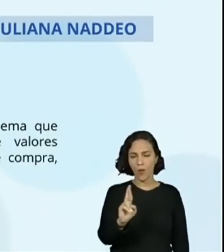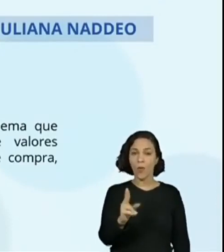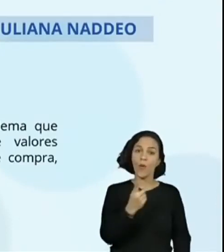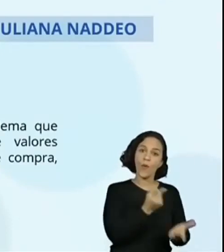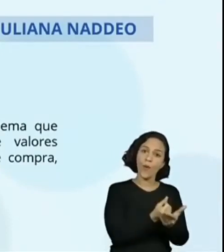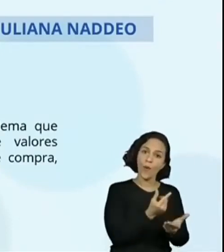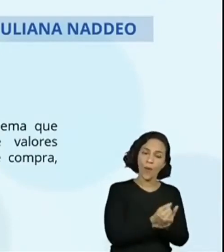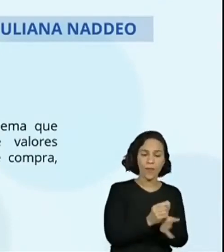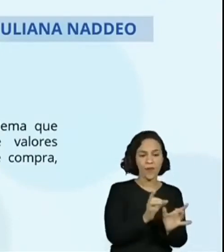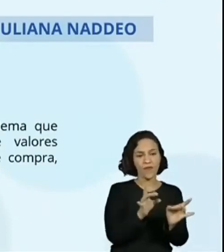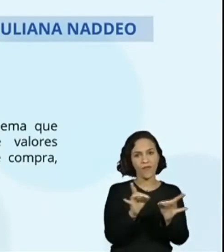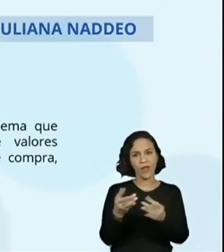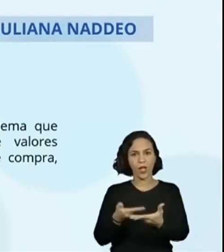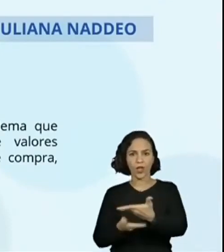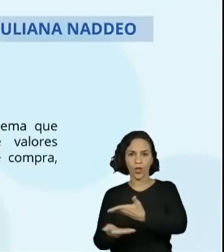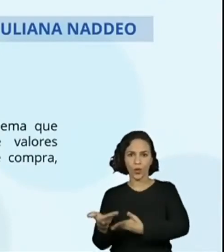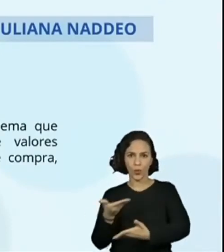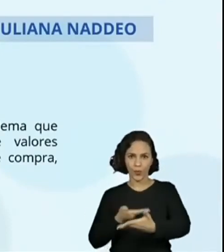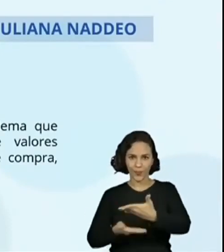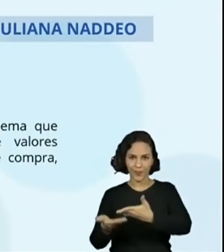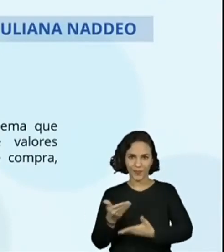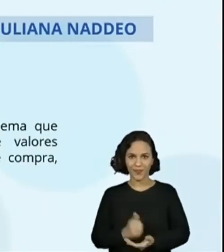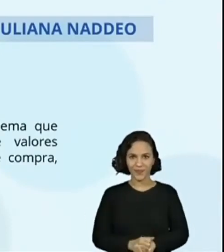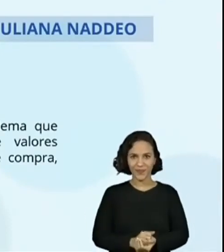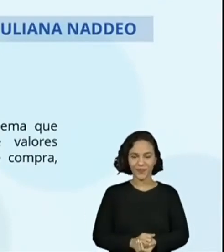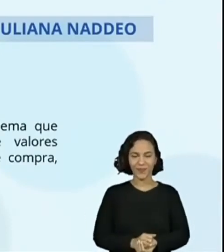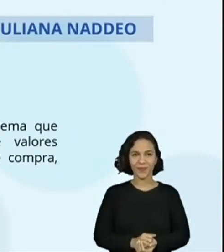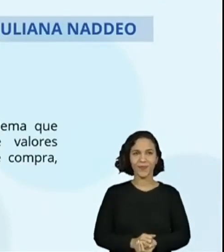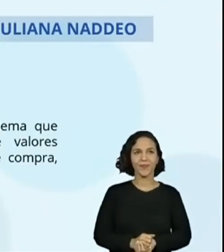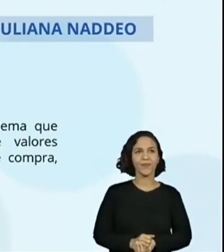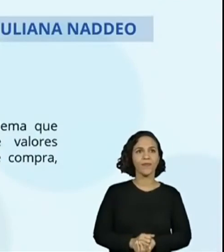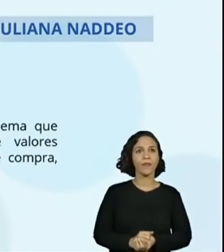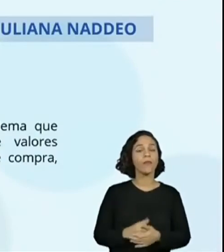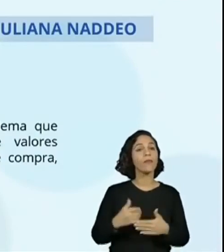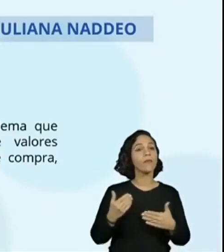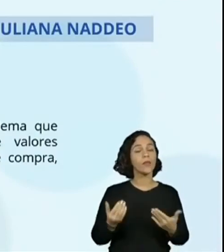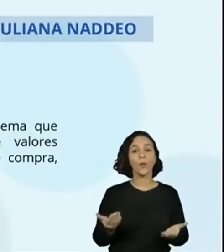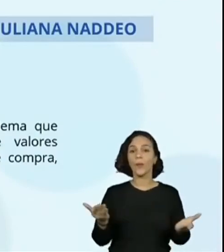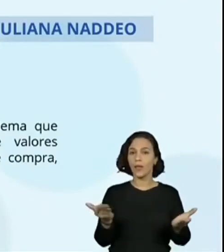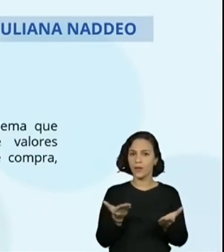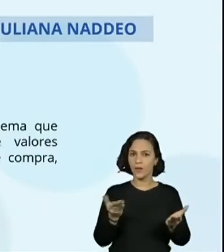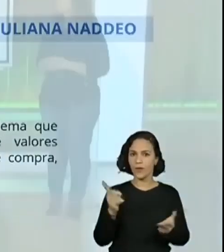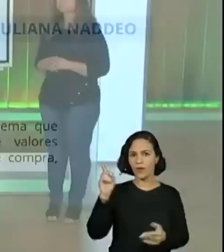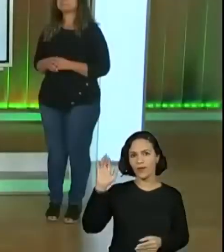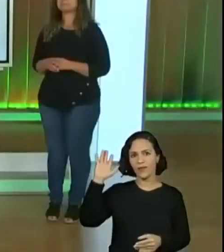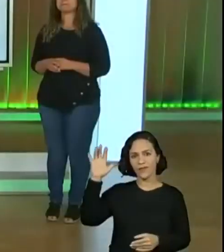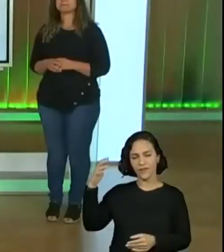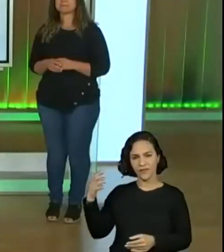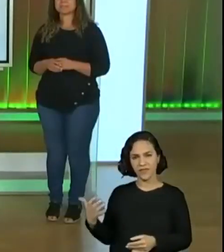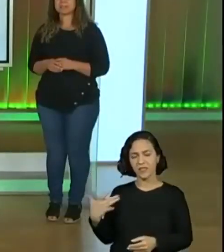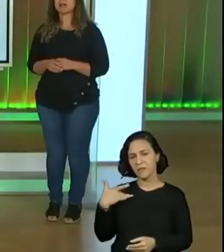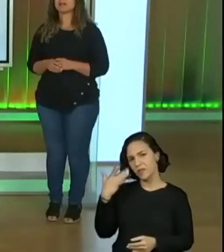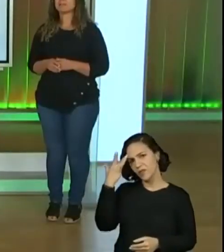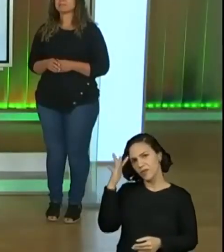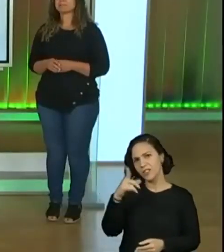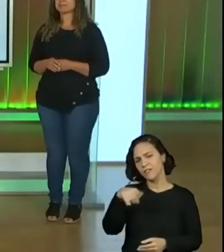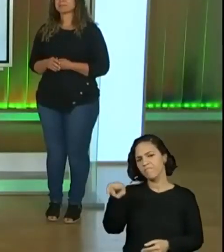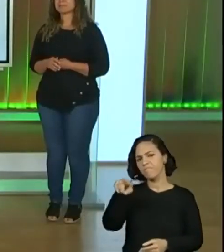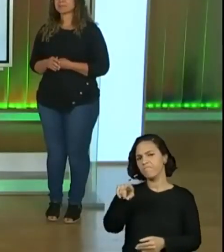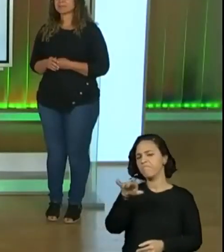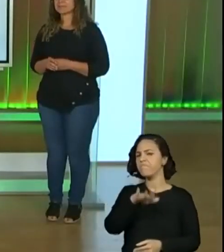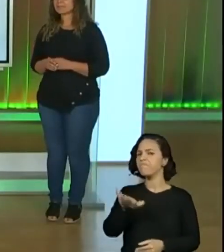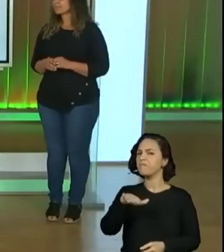compra, venda e troca. Muito bem. Agora, professora Vivi, eu não sei se eles estão lembrados